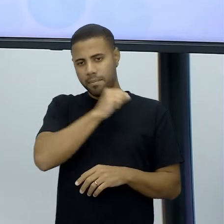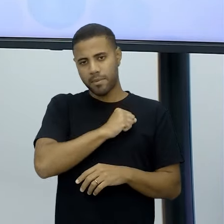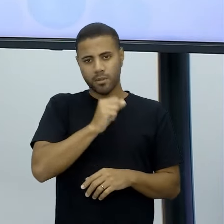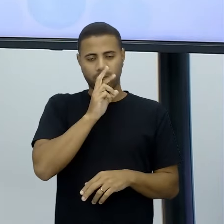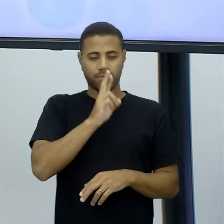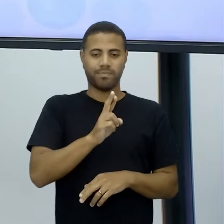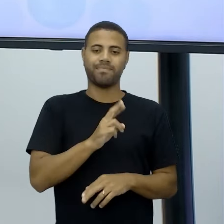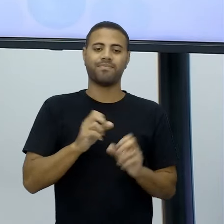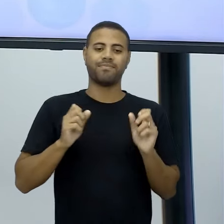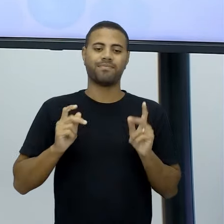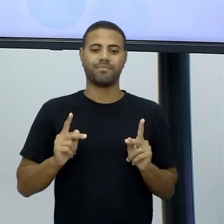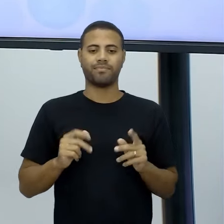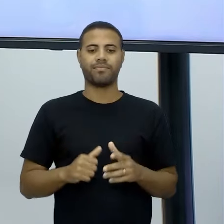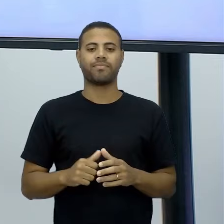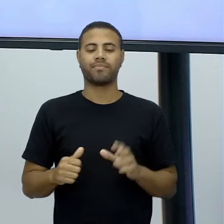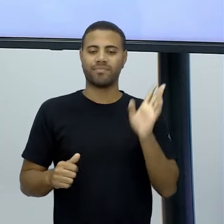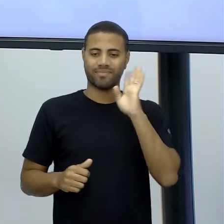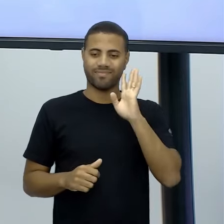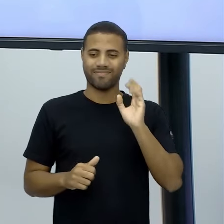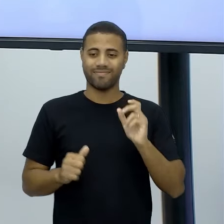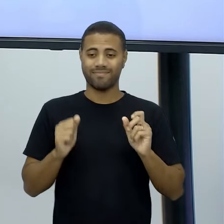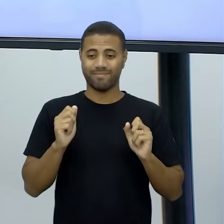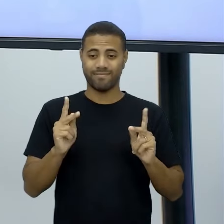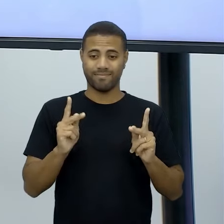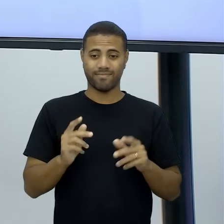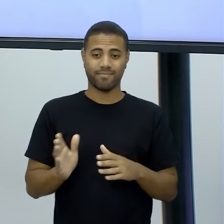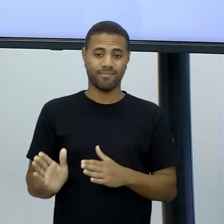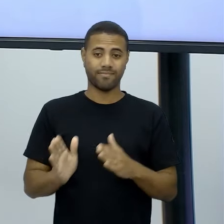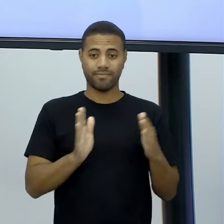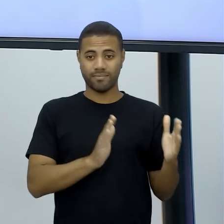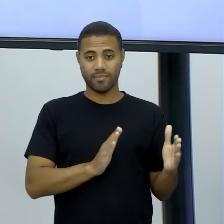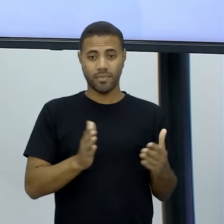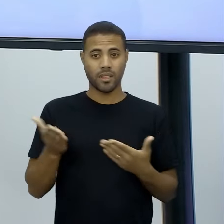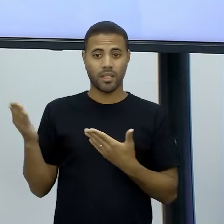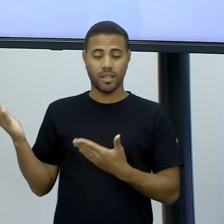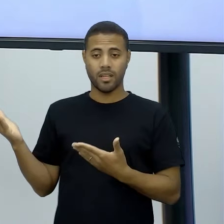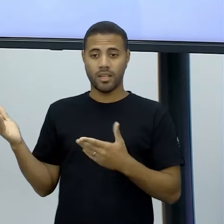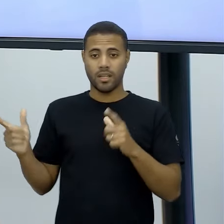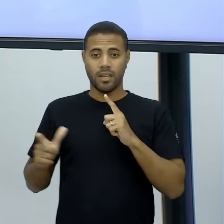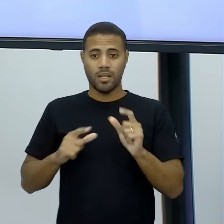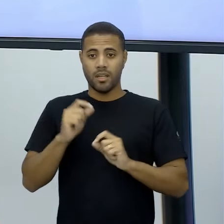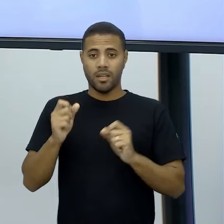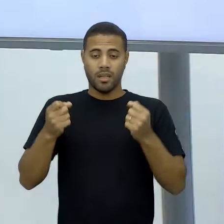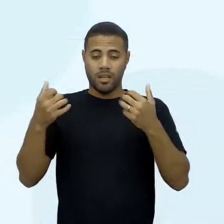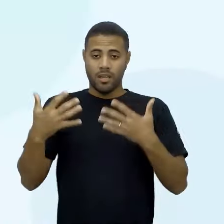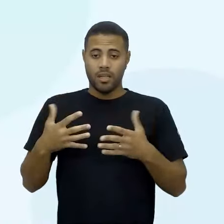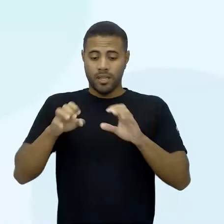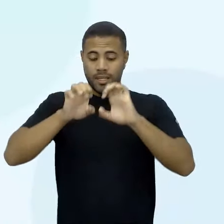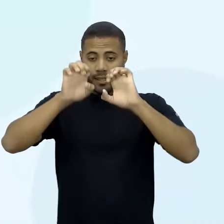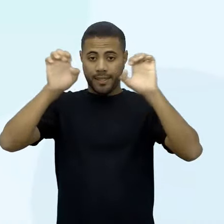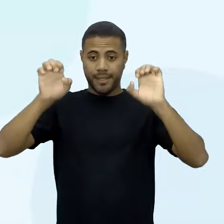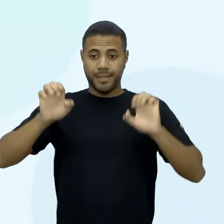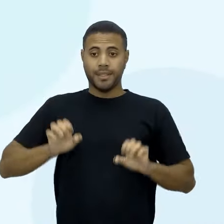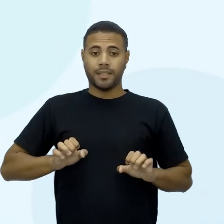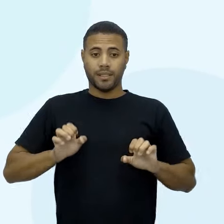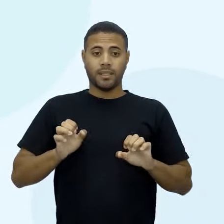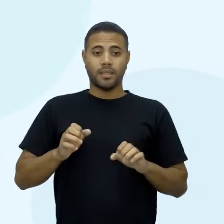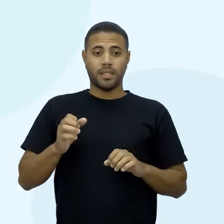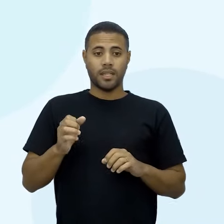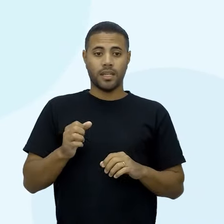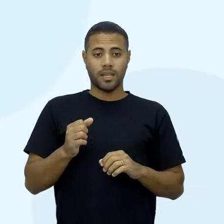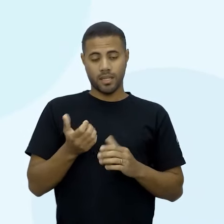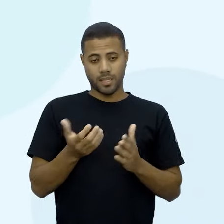cálculos. Então, é legal, tá ok? Vamos lá, então. Então, que a gente tem aí? Temos a estrutura aí da atividade 3